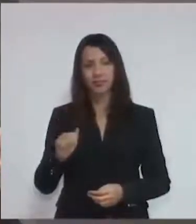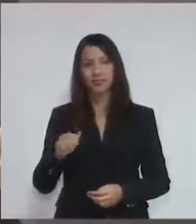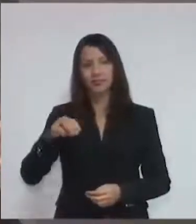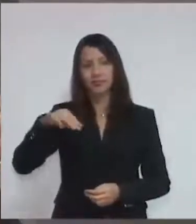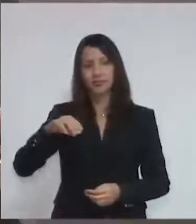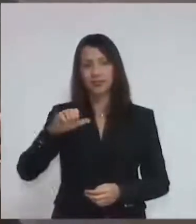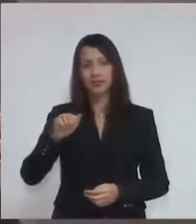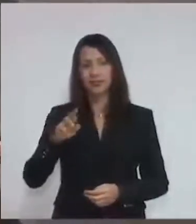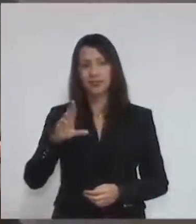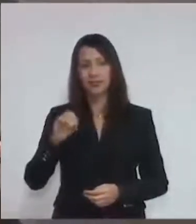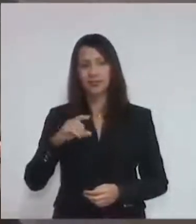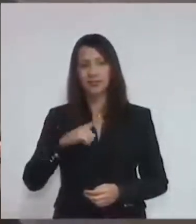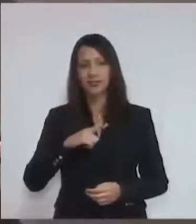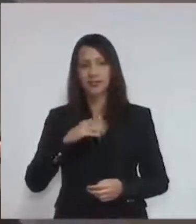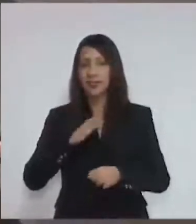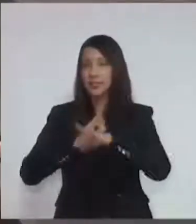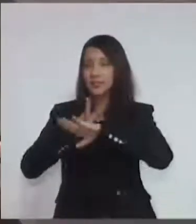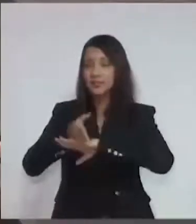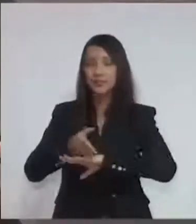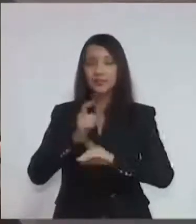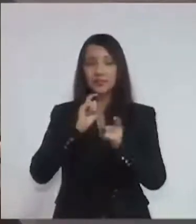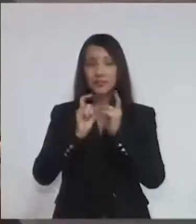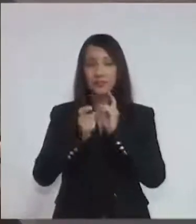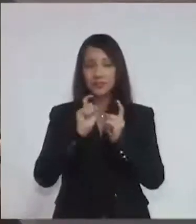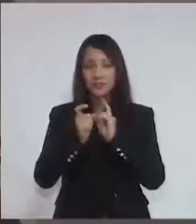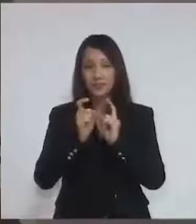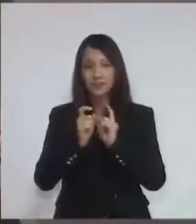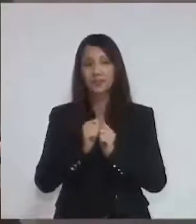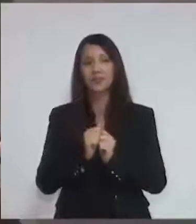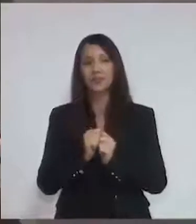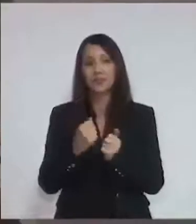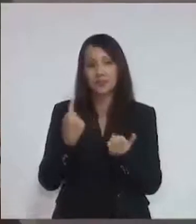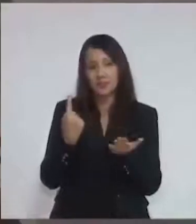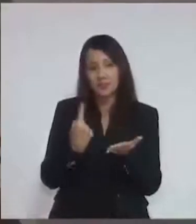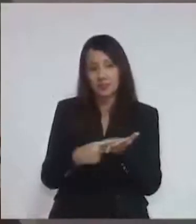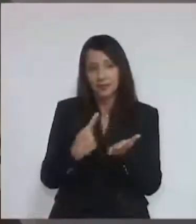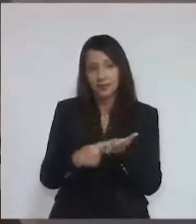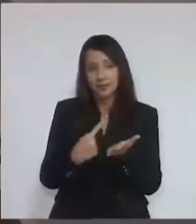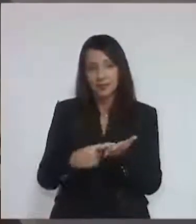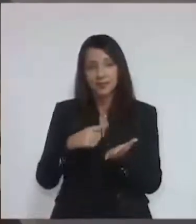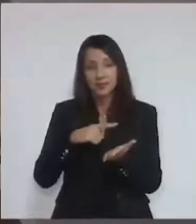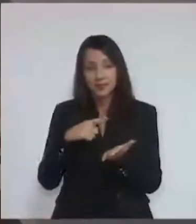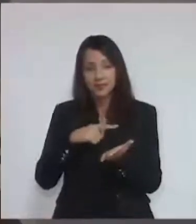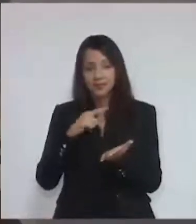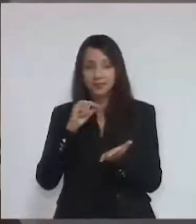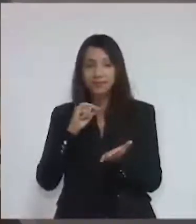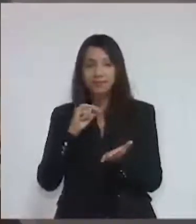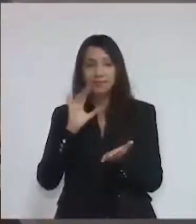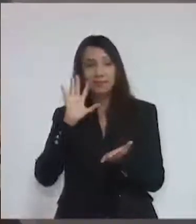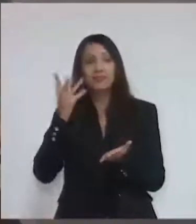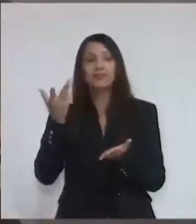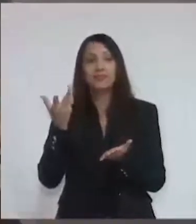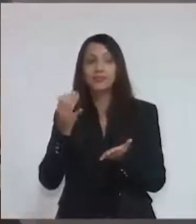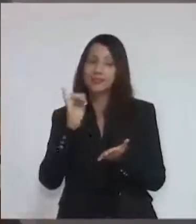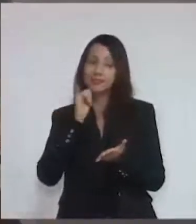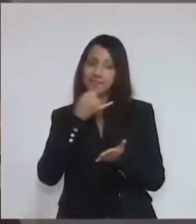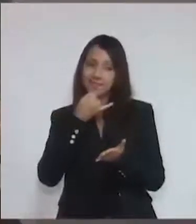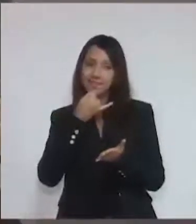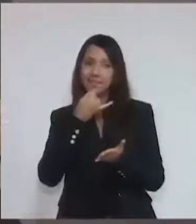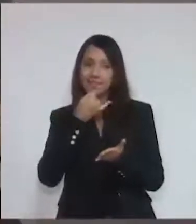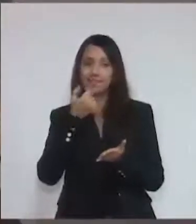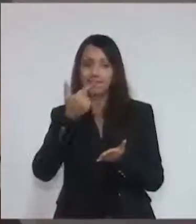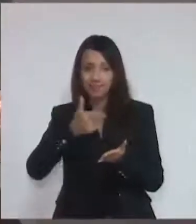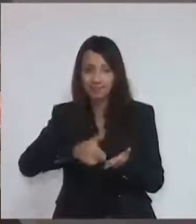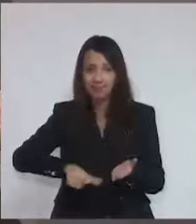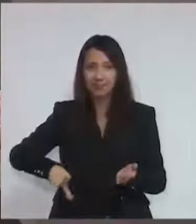que estivemos numa reunião. Foi marcado o data para ter um desfecho, e, infelizmente, mais